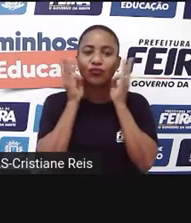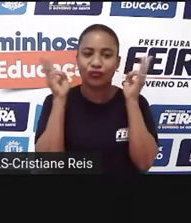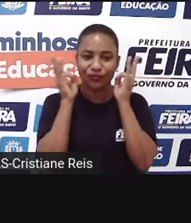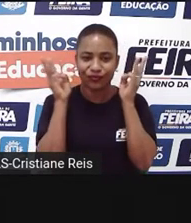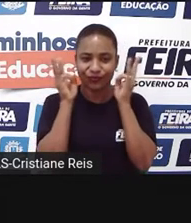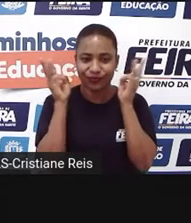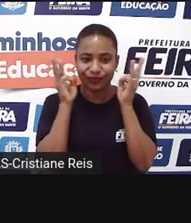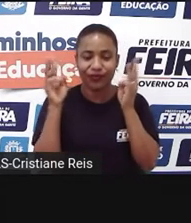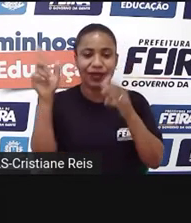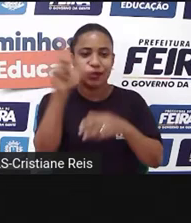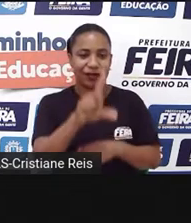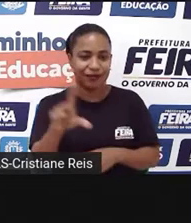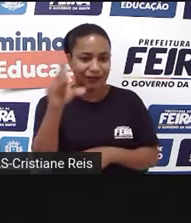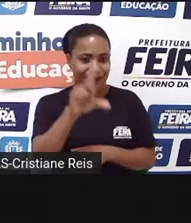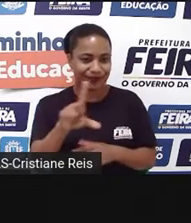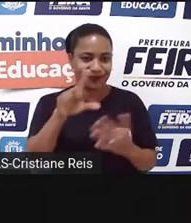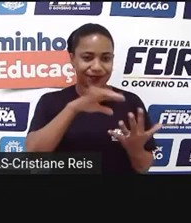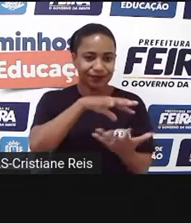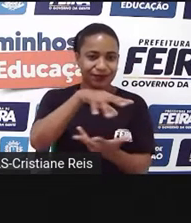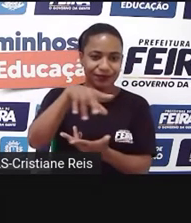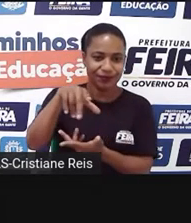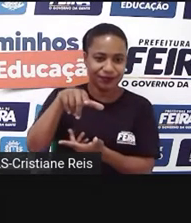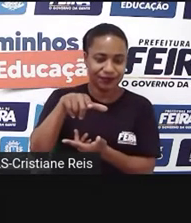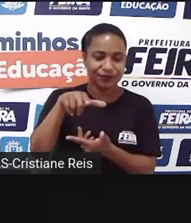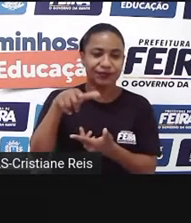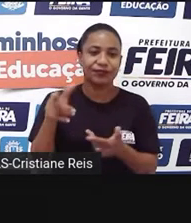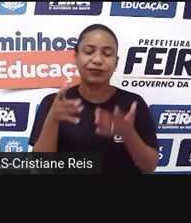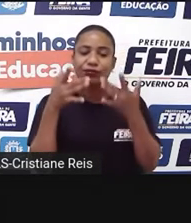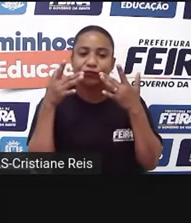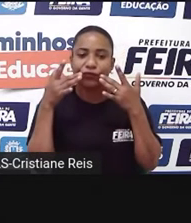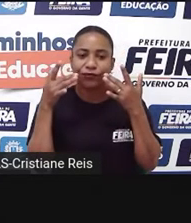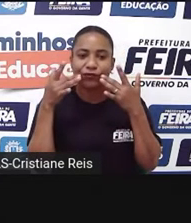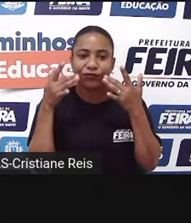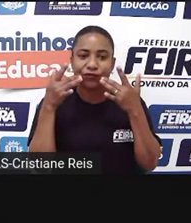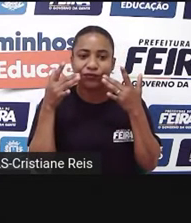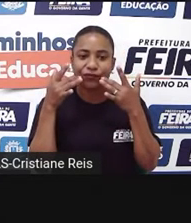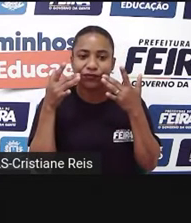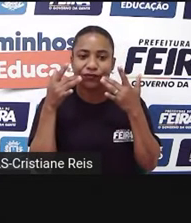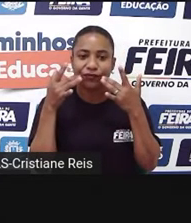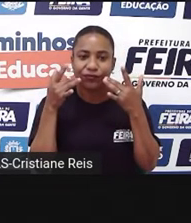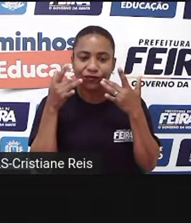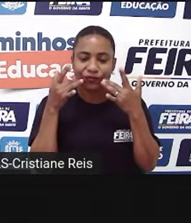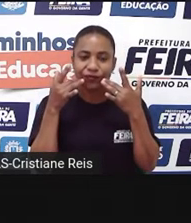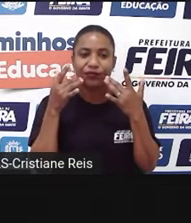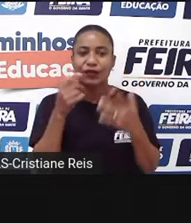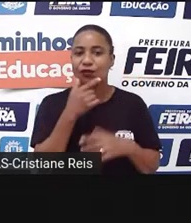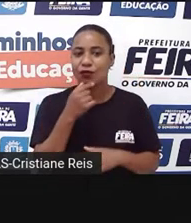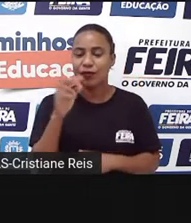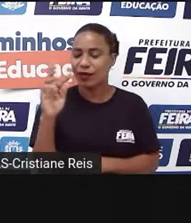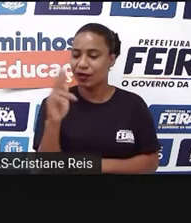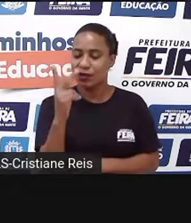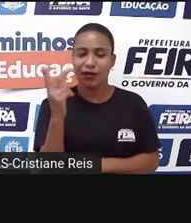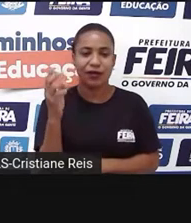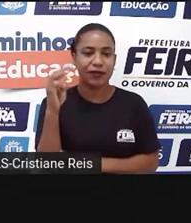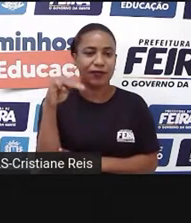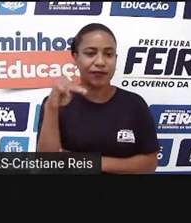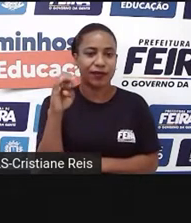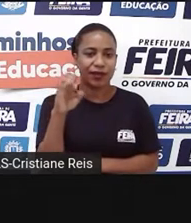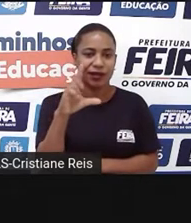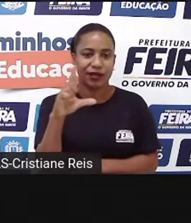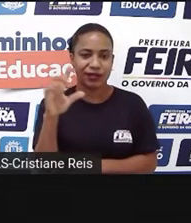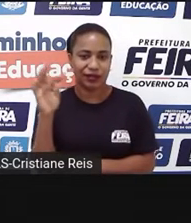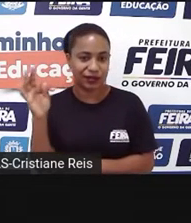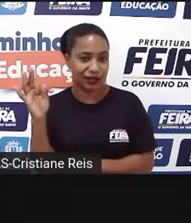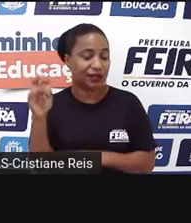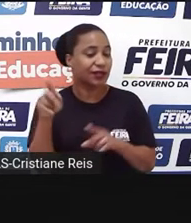que escreveu esta peça tão conhecida, que é o Hamlet. Vocês também já devem ter ouvido falar na história de